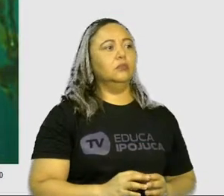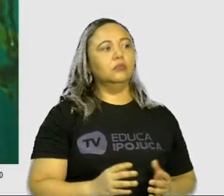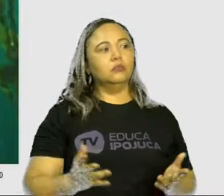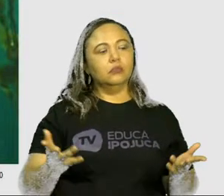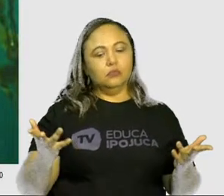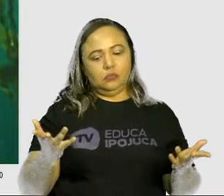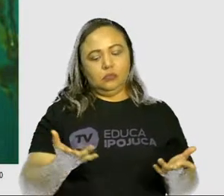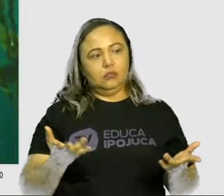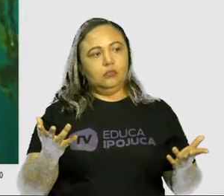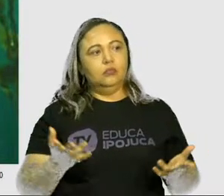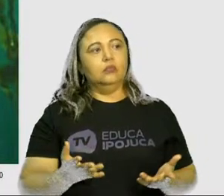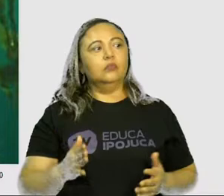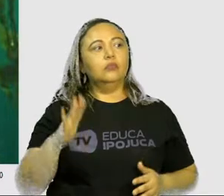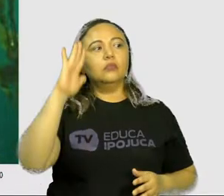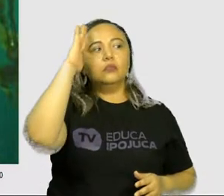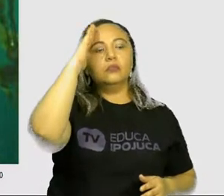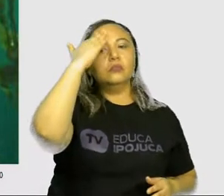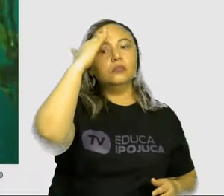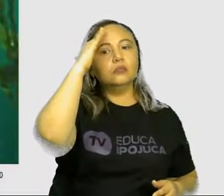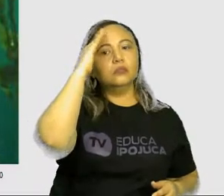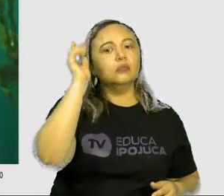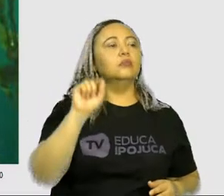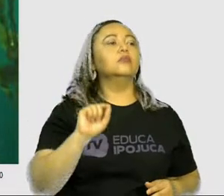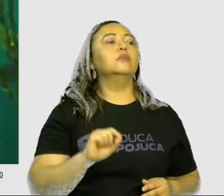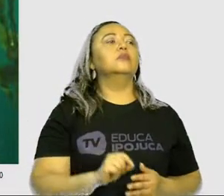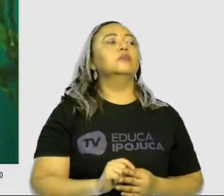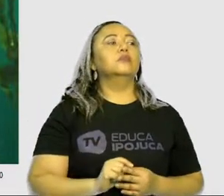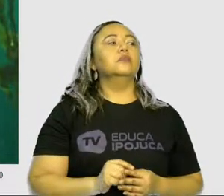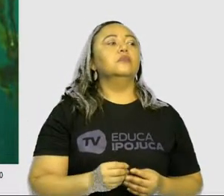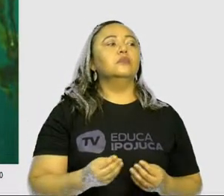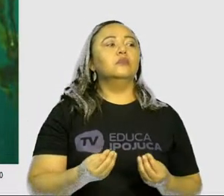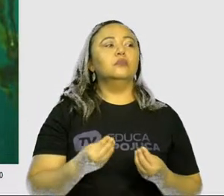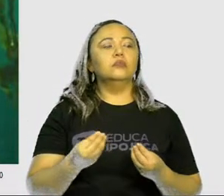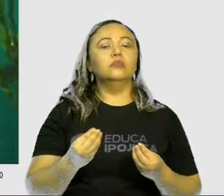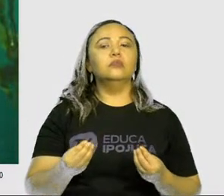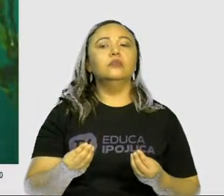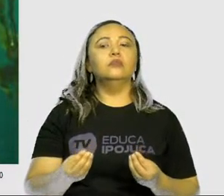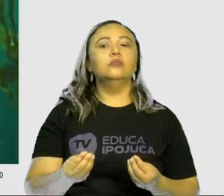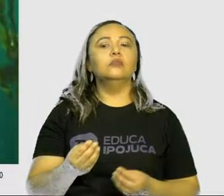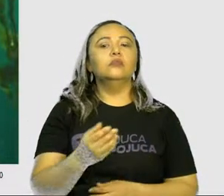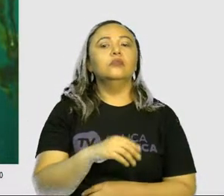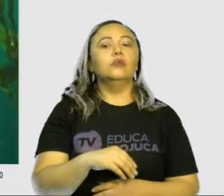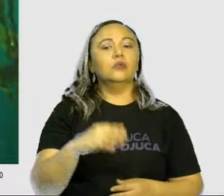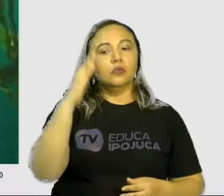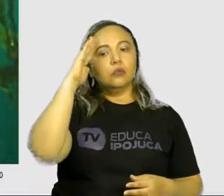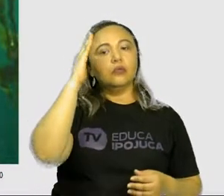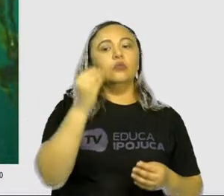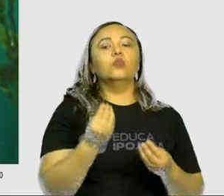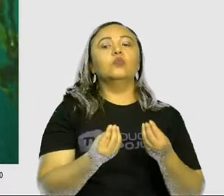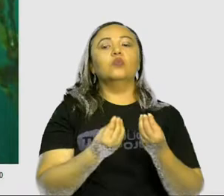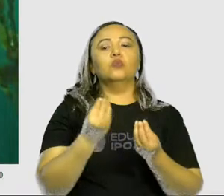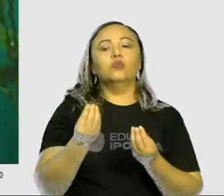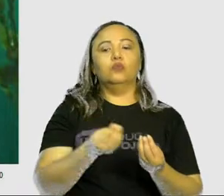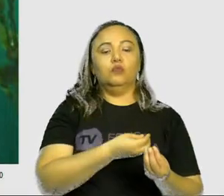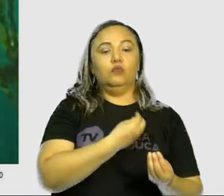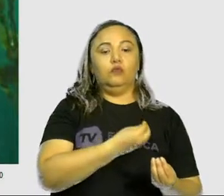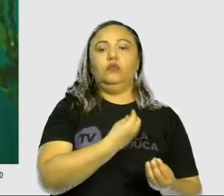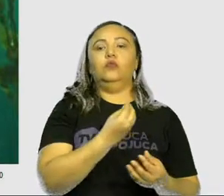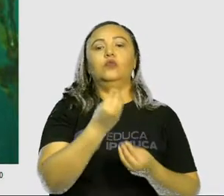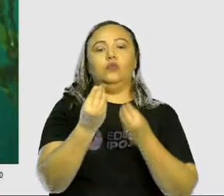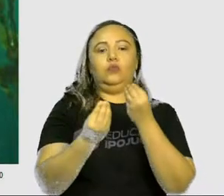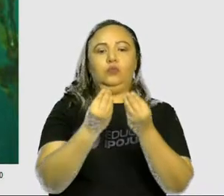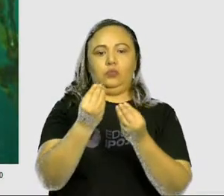Agora nós vamos entender como são esses tipos de seres vivos. O que os seres